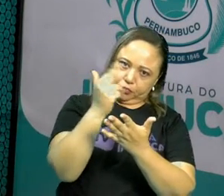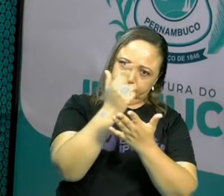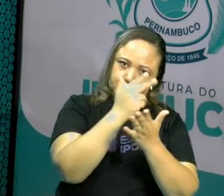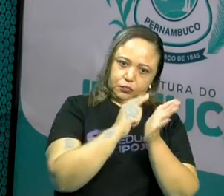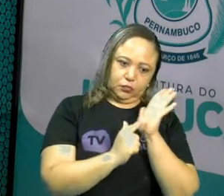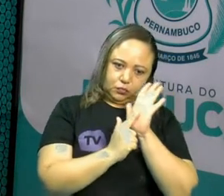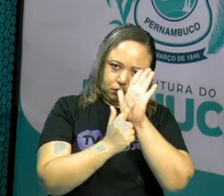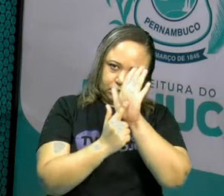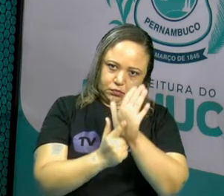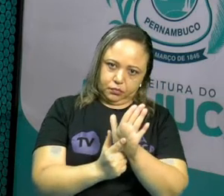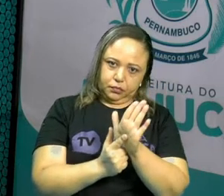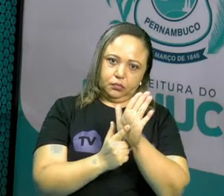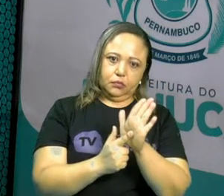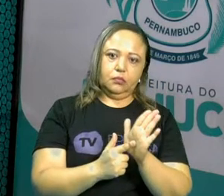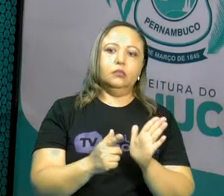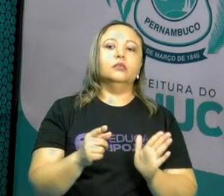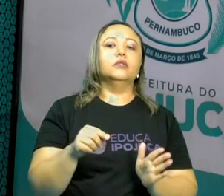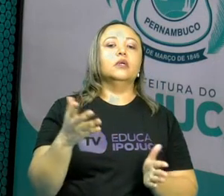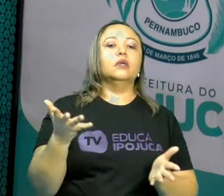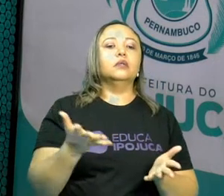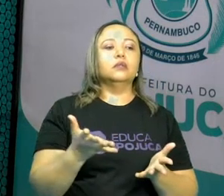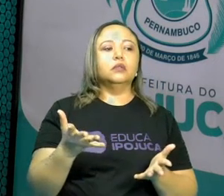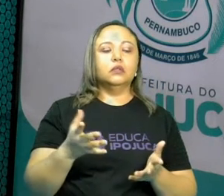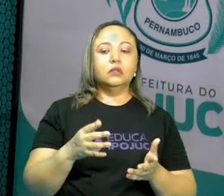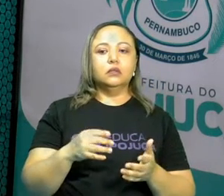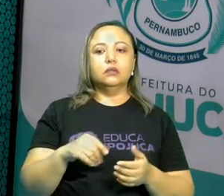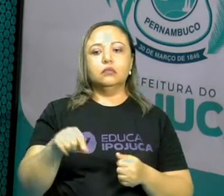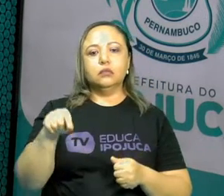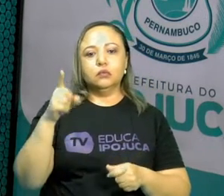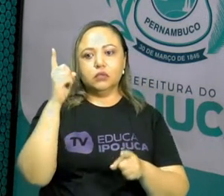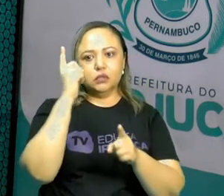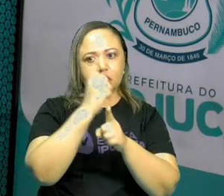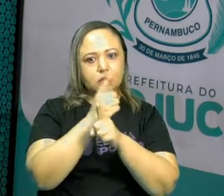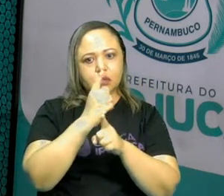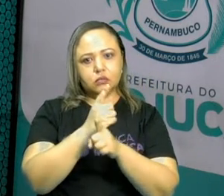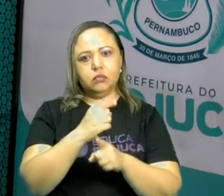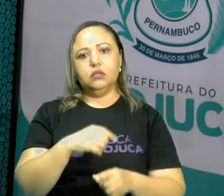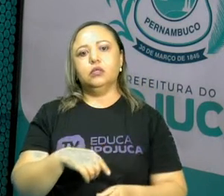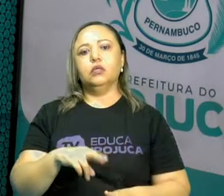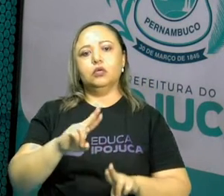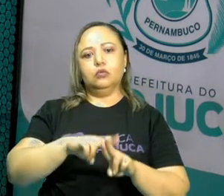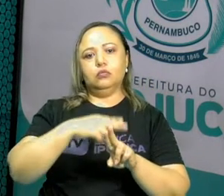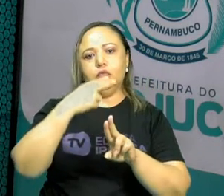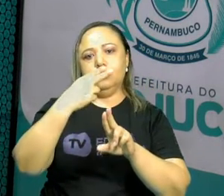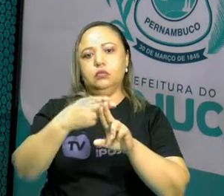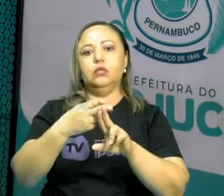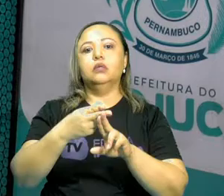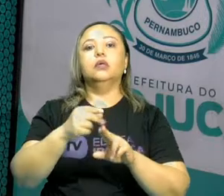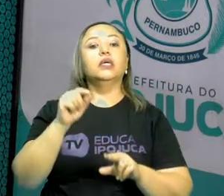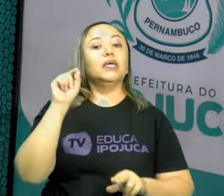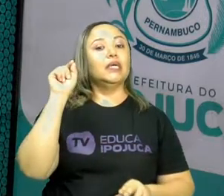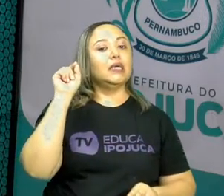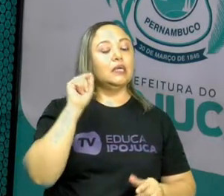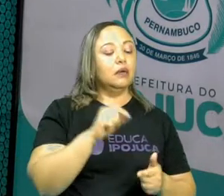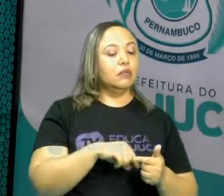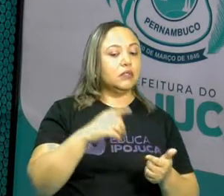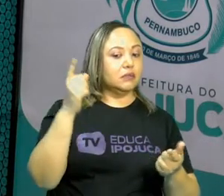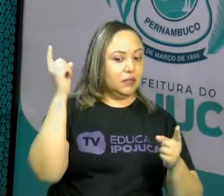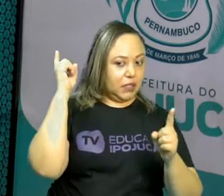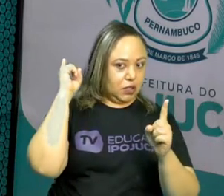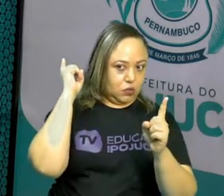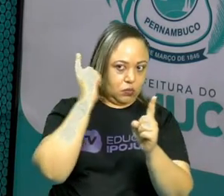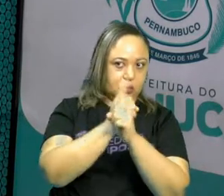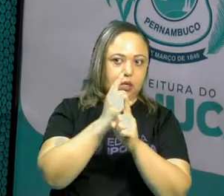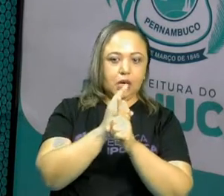exercício passado. Só que ao invés de descobrir os múltiplos, eu quero saber quem não é divisor